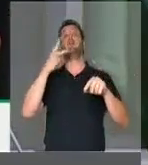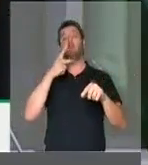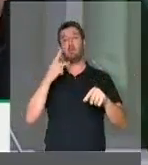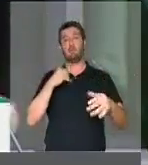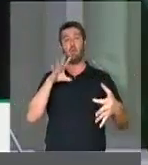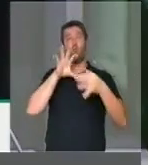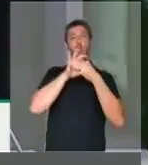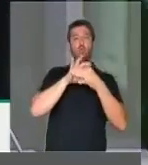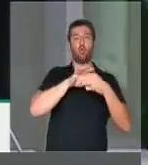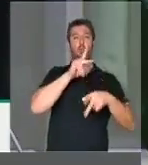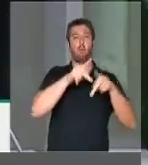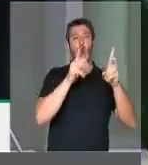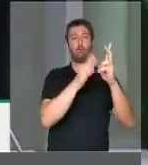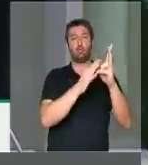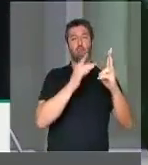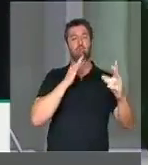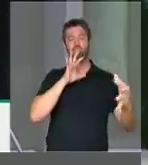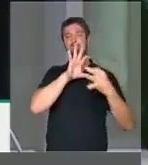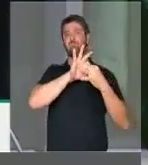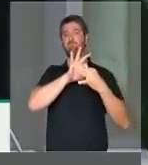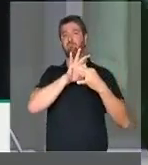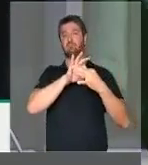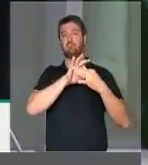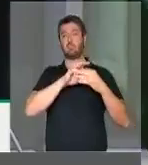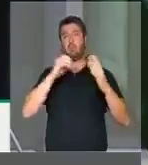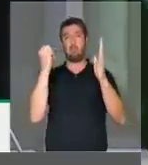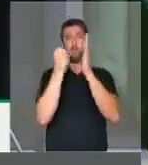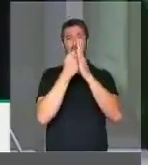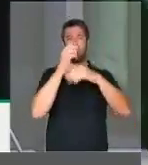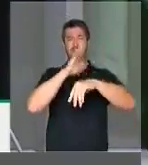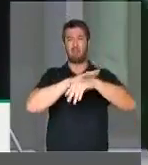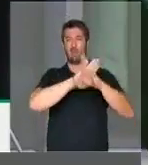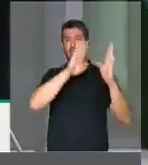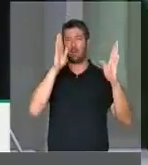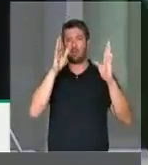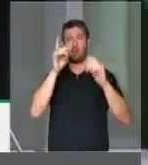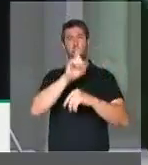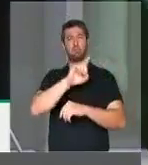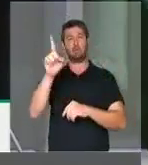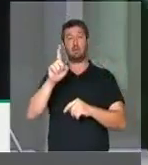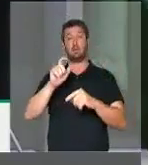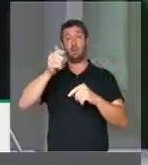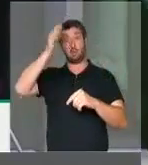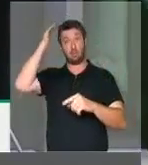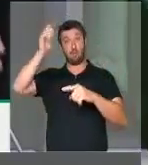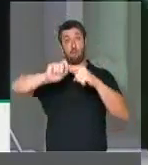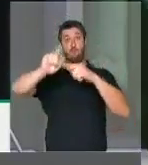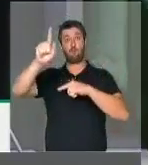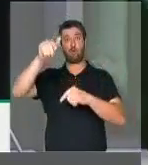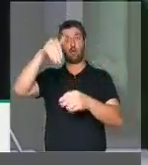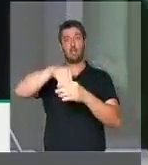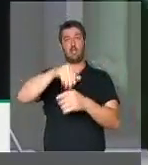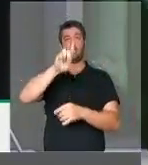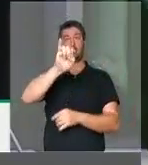unindo minha voz à voz dos indígenas, marco temporal não, fora Temer, direta já.